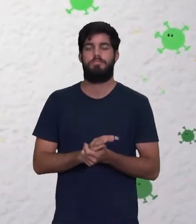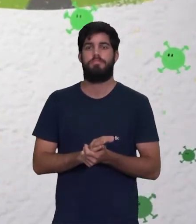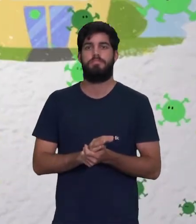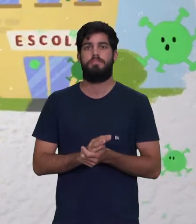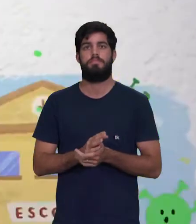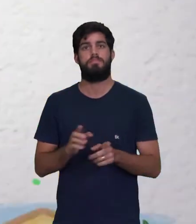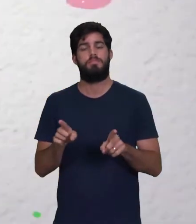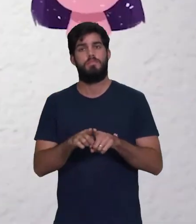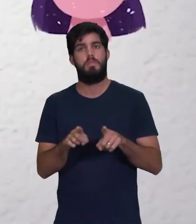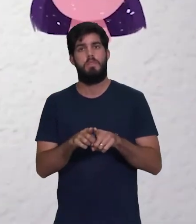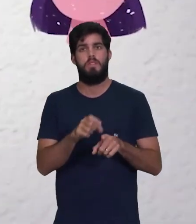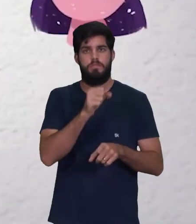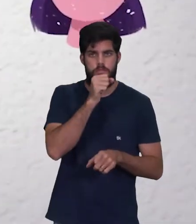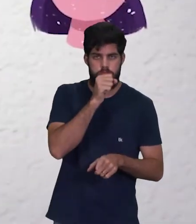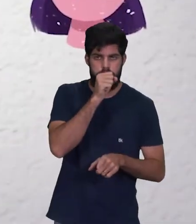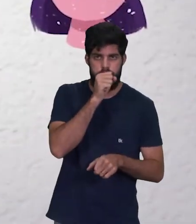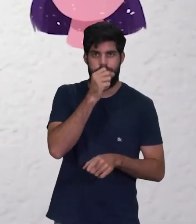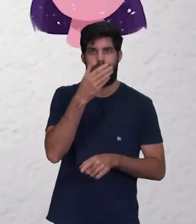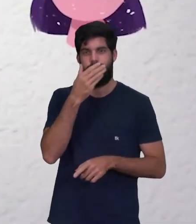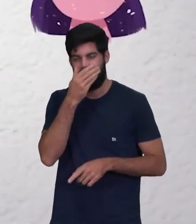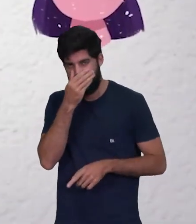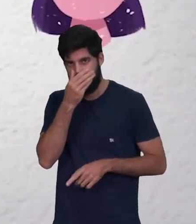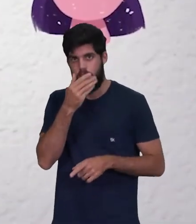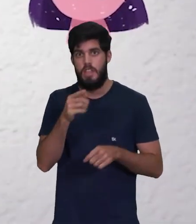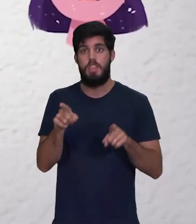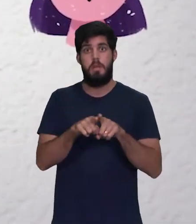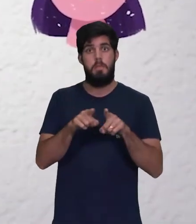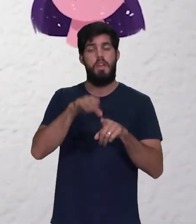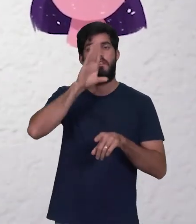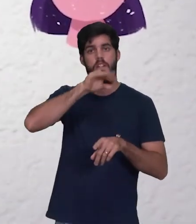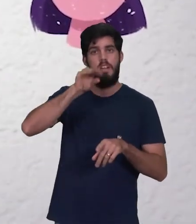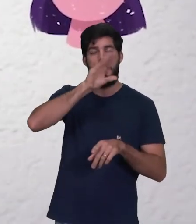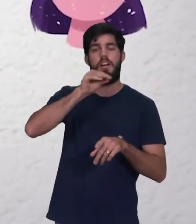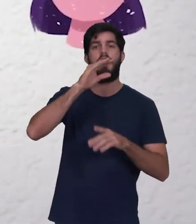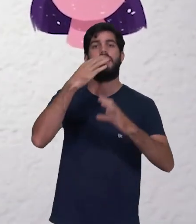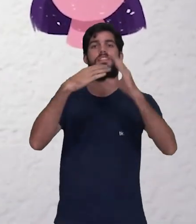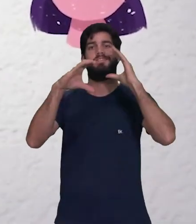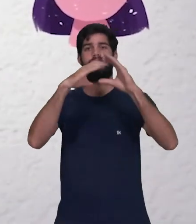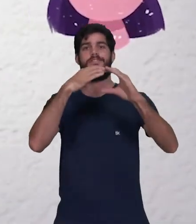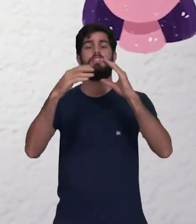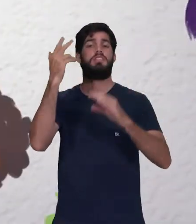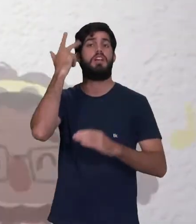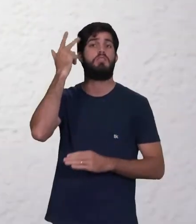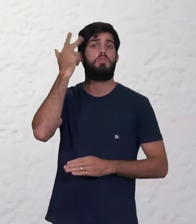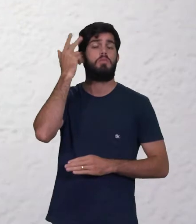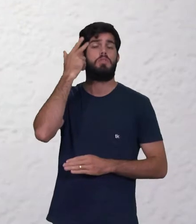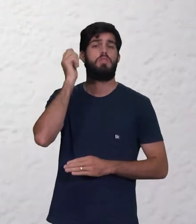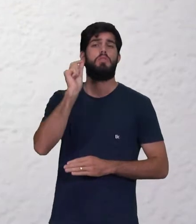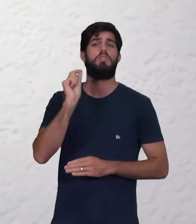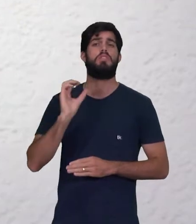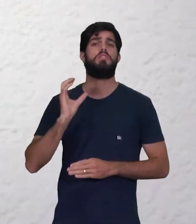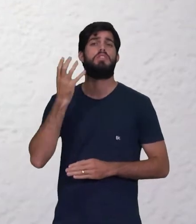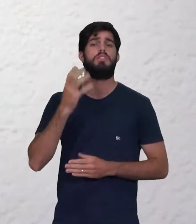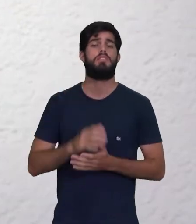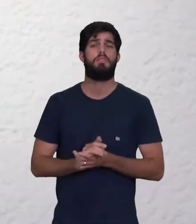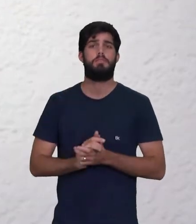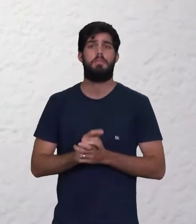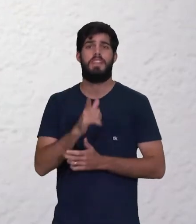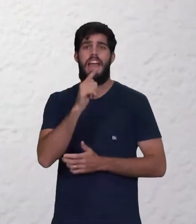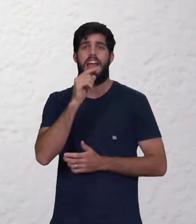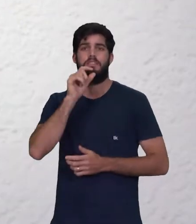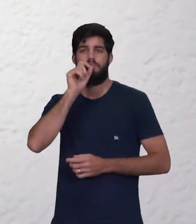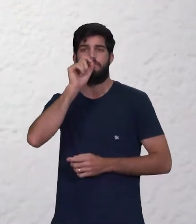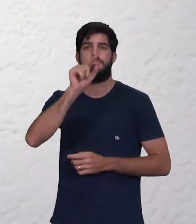pessoas. Ao tossir, espirrar, falar e cantar, a gente naturalmente elimina